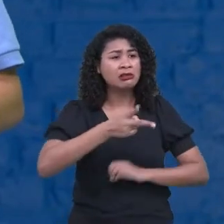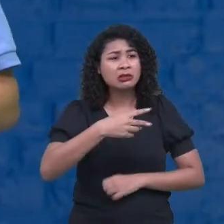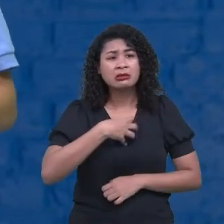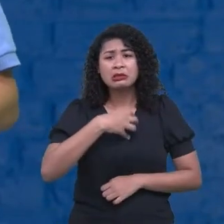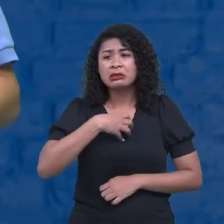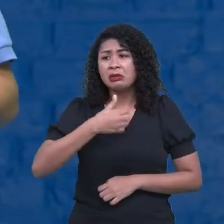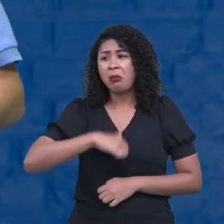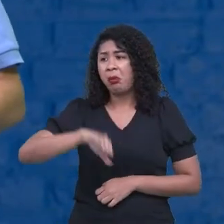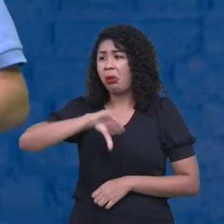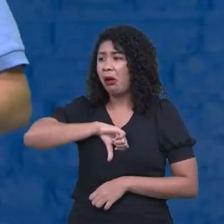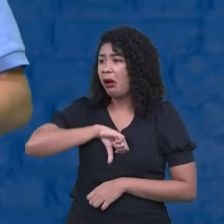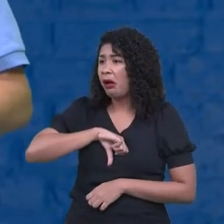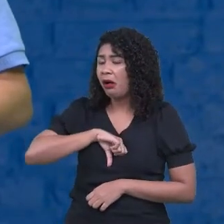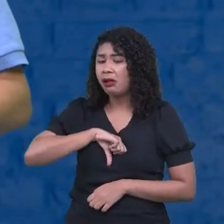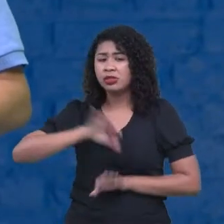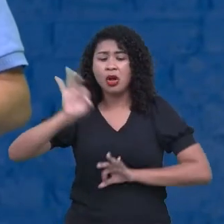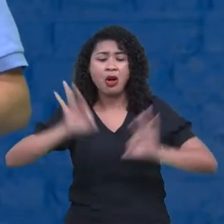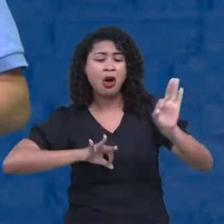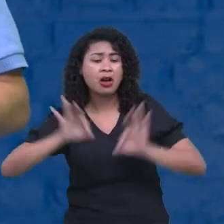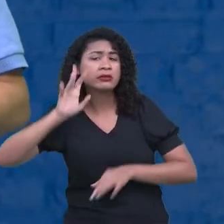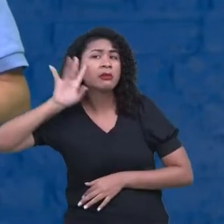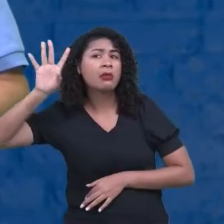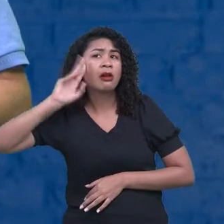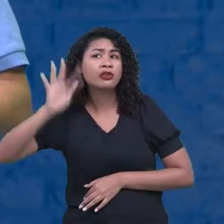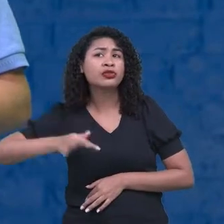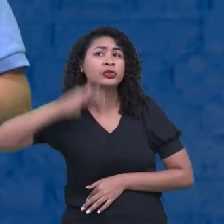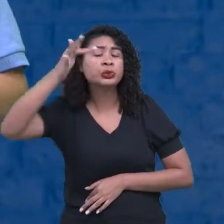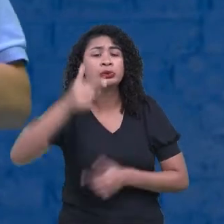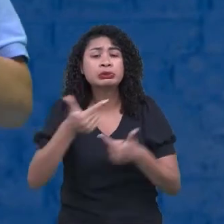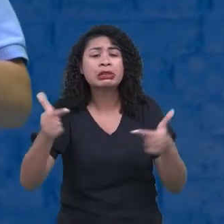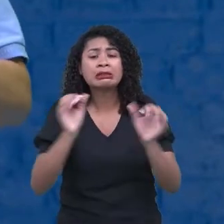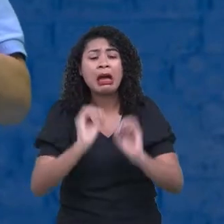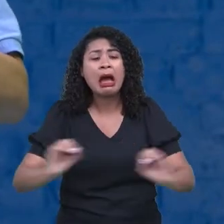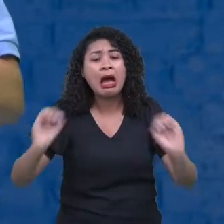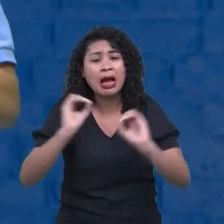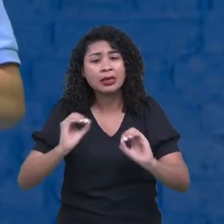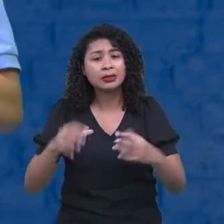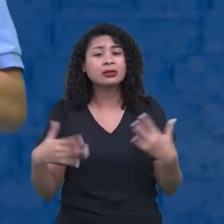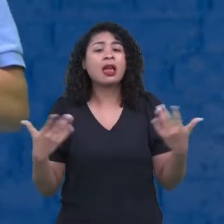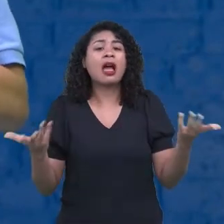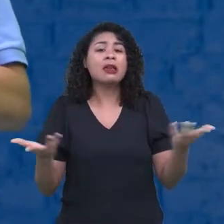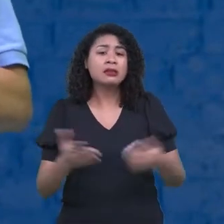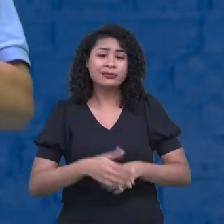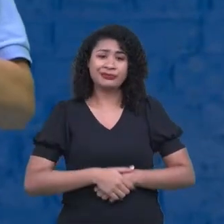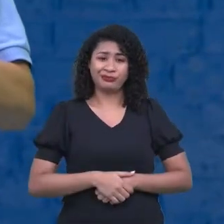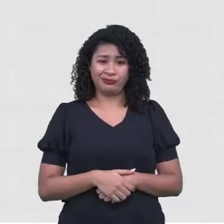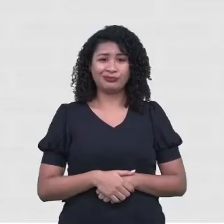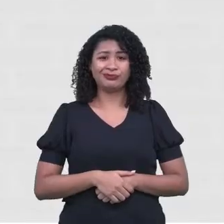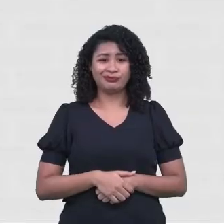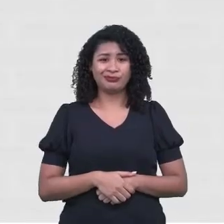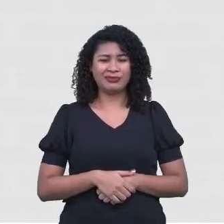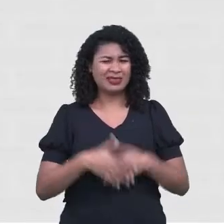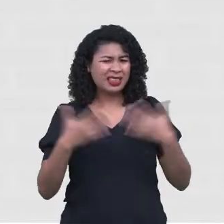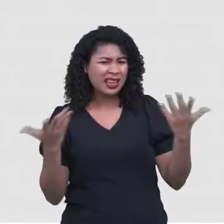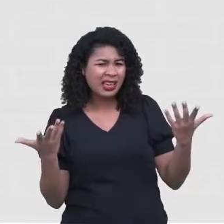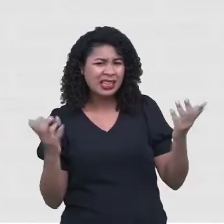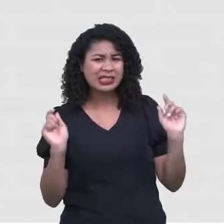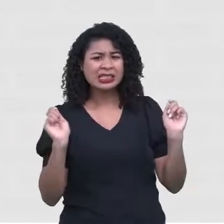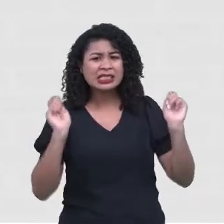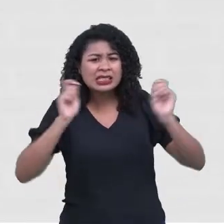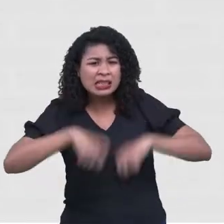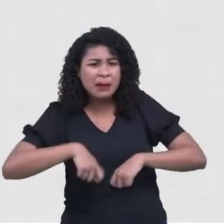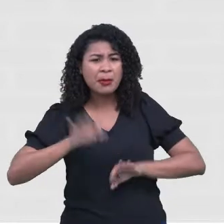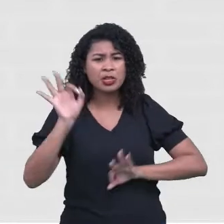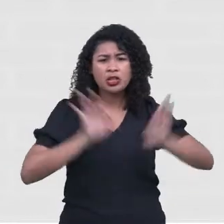Não tem um projeto de vida. Certo? E aí, será possível realizar esses